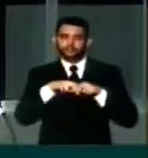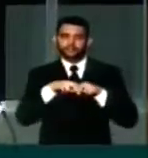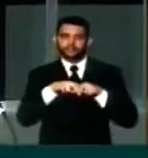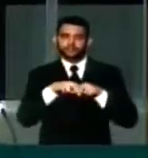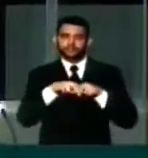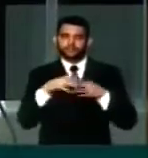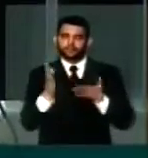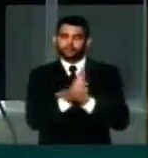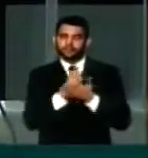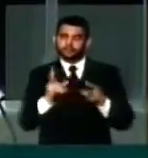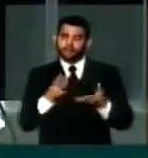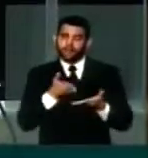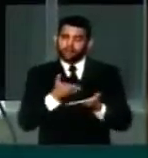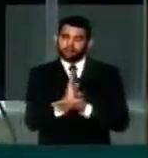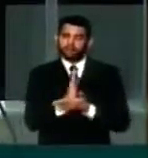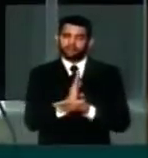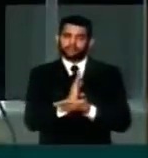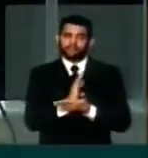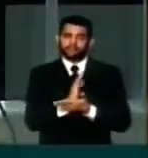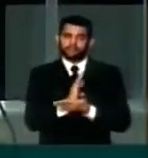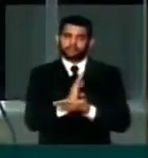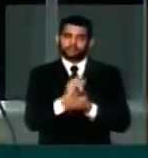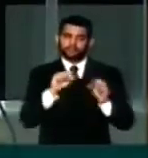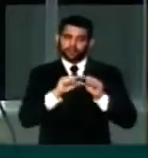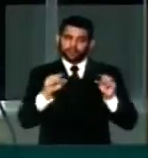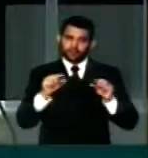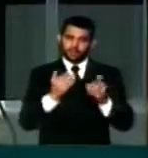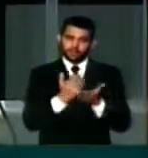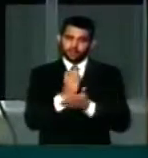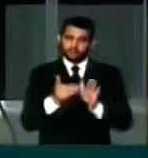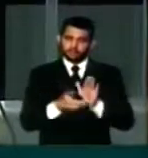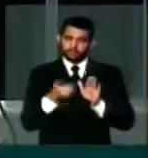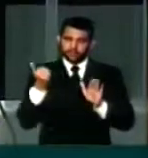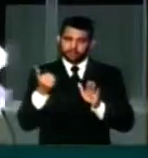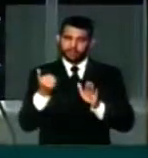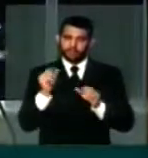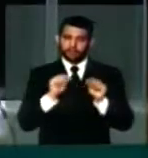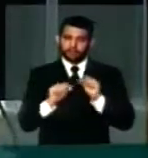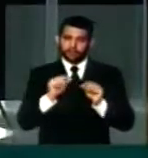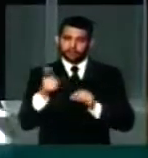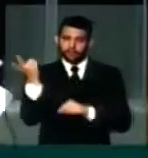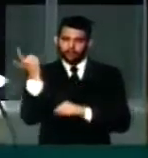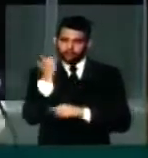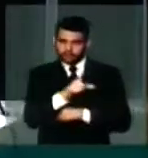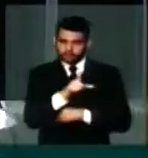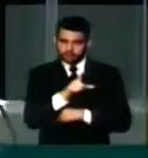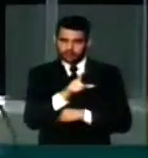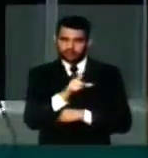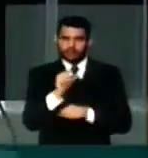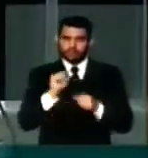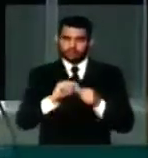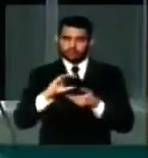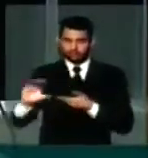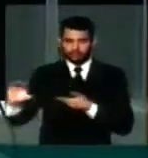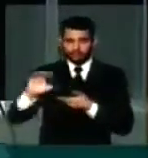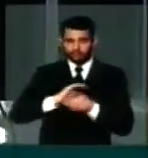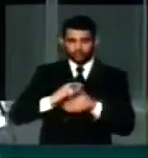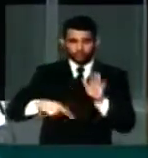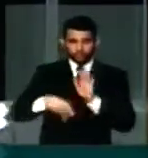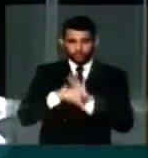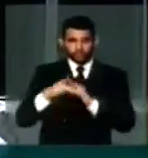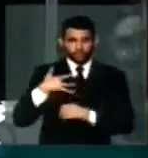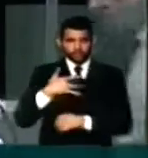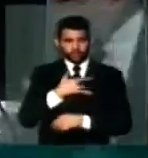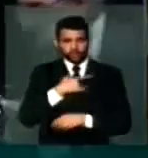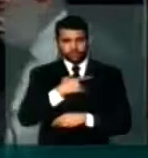pelo menos, nos aprovemos essa emenda supressiva para garantir esses recursos para a saúde.